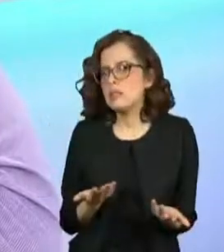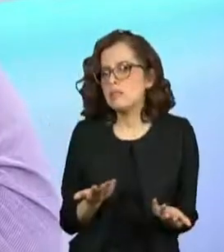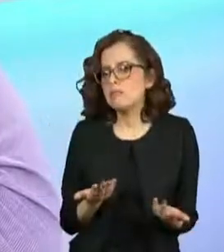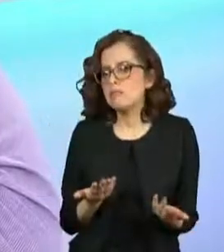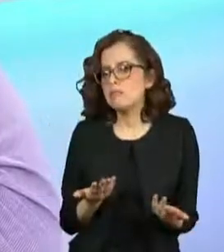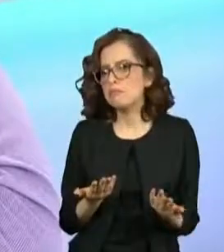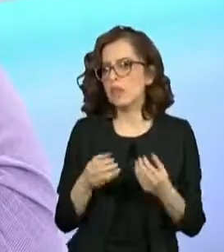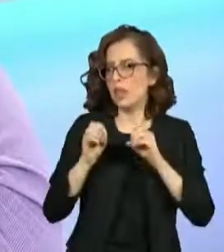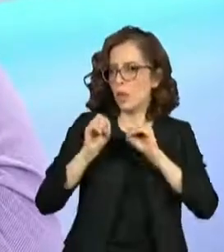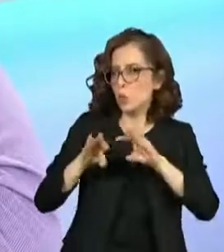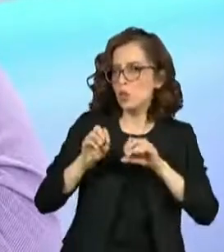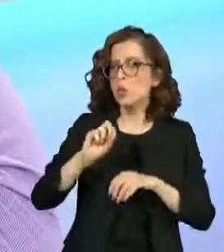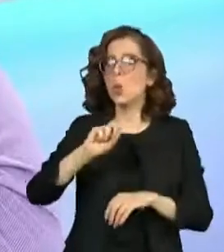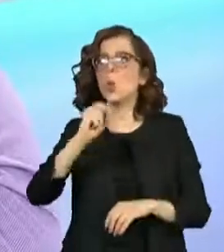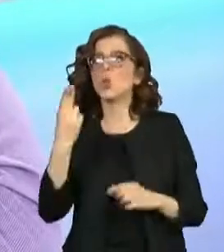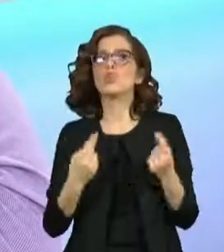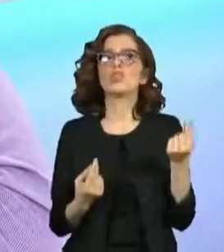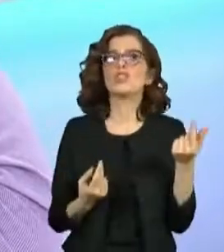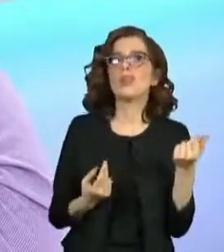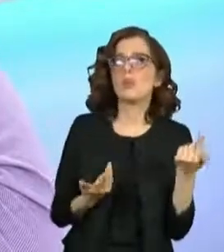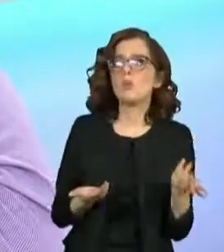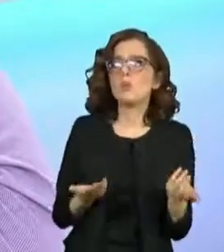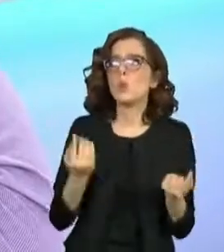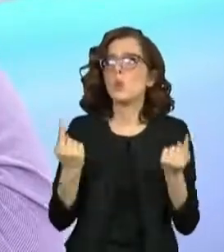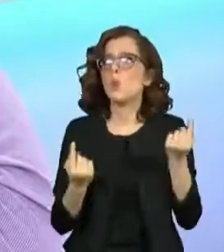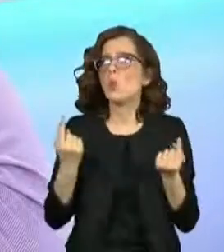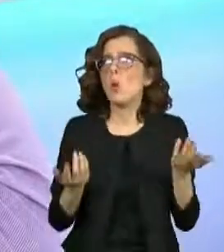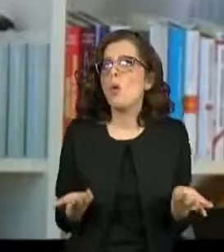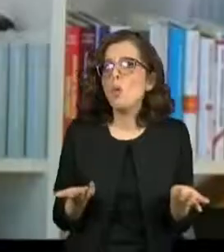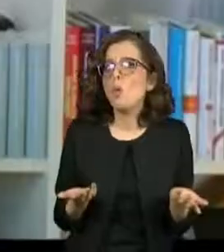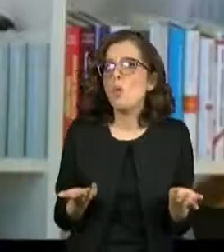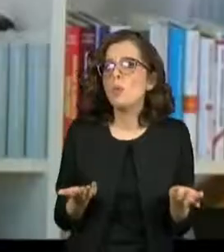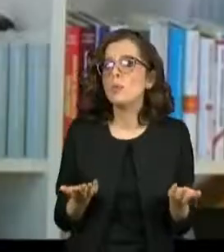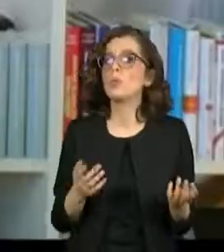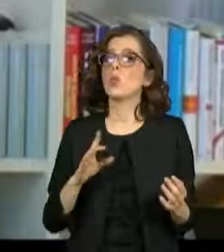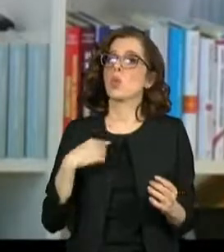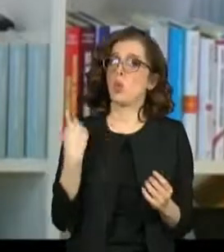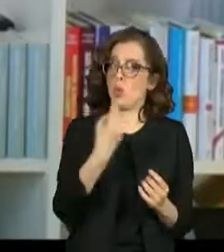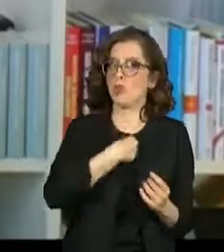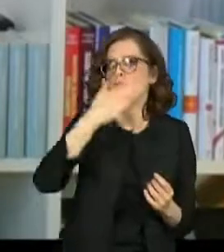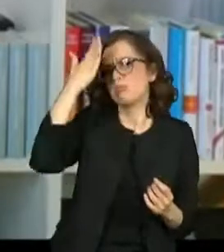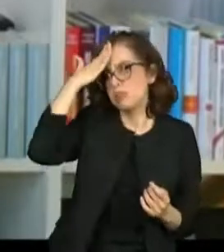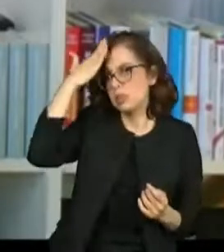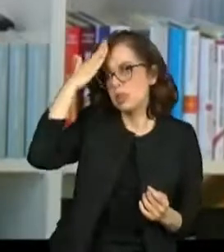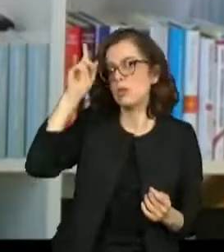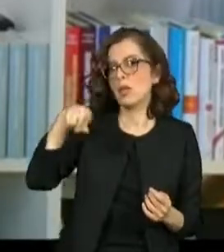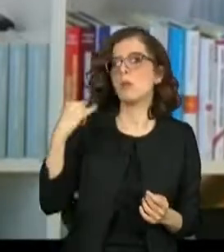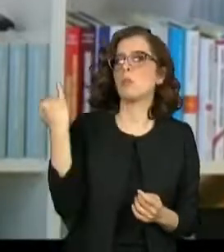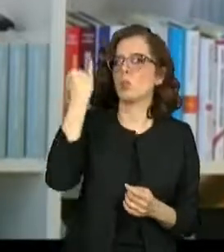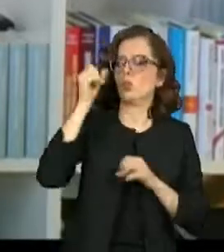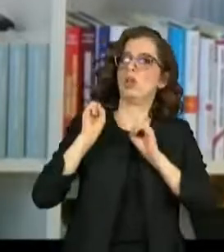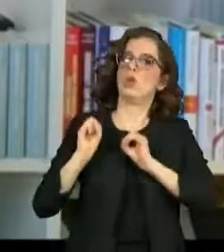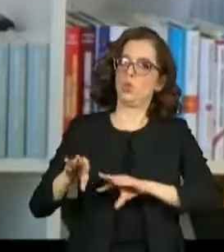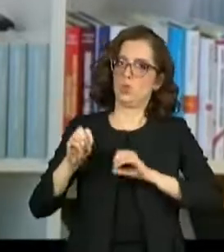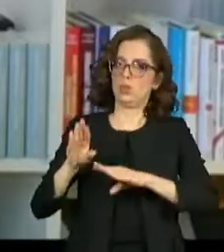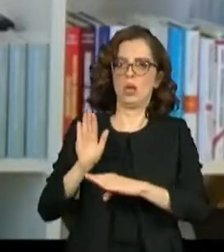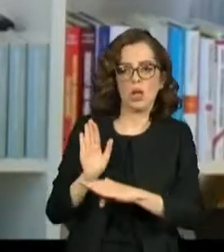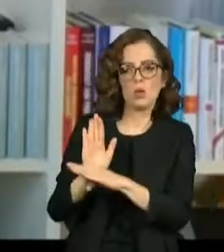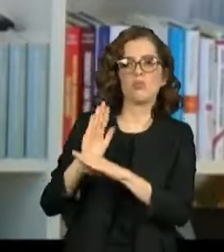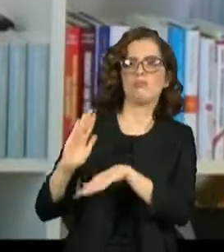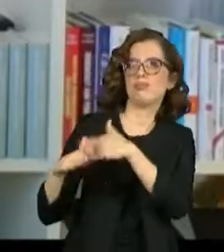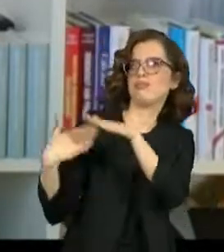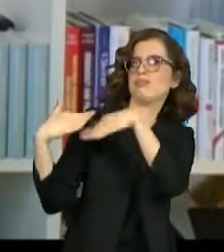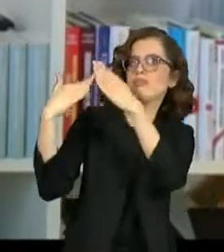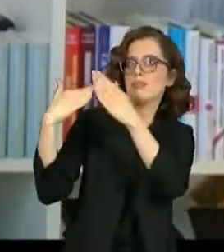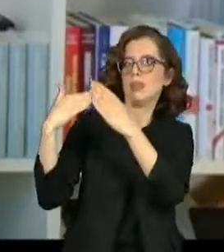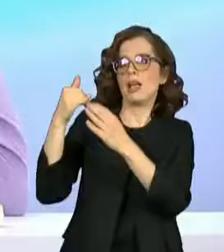educação é algo muito relevante para a inclusão produtiva da população, principalmente a população mais vulnerável, e para enfrentar vários desses desafios